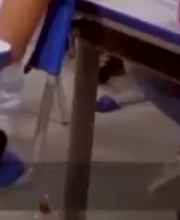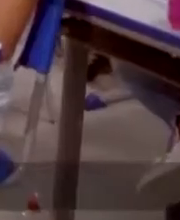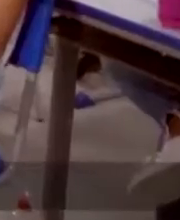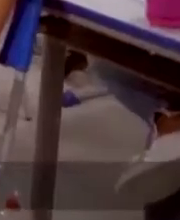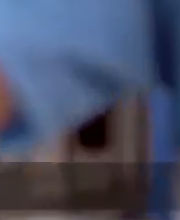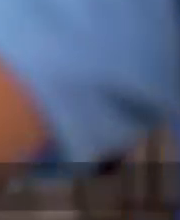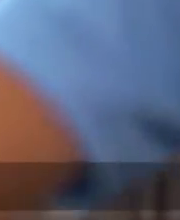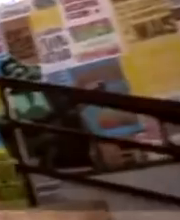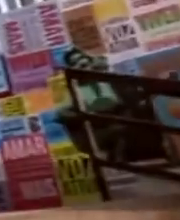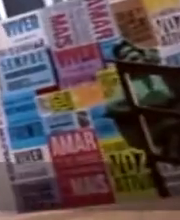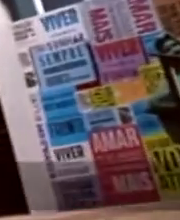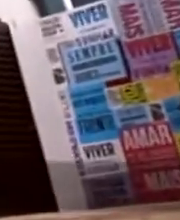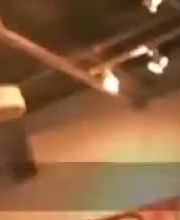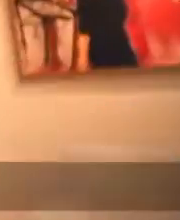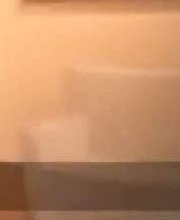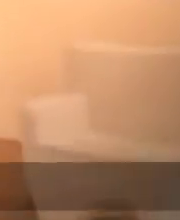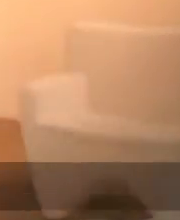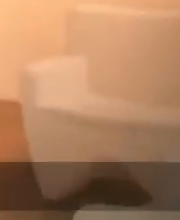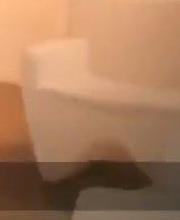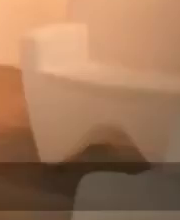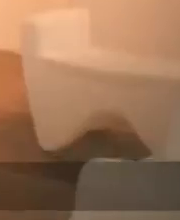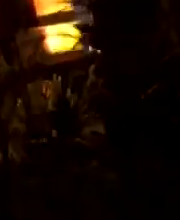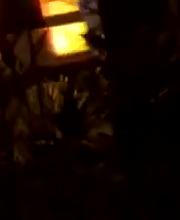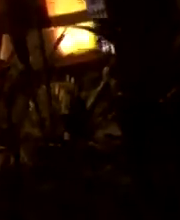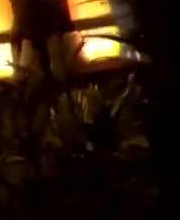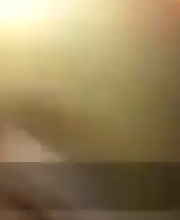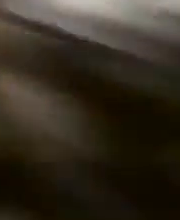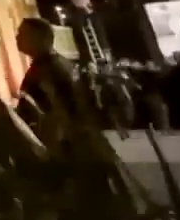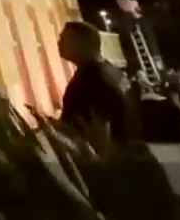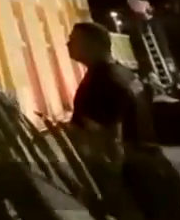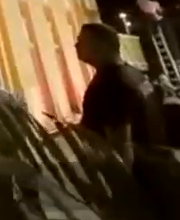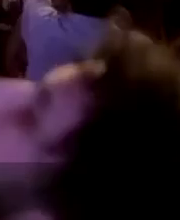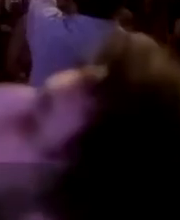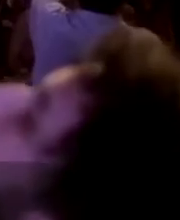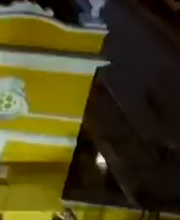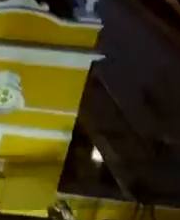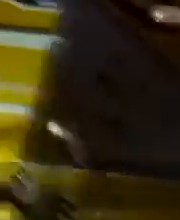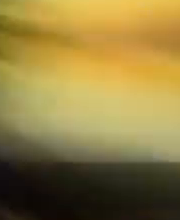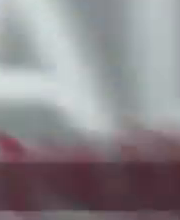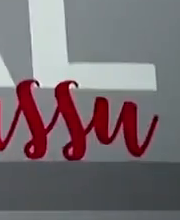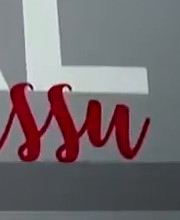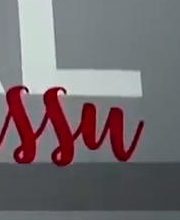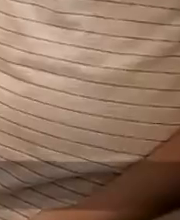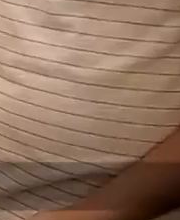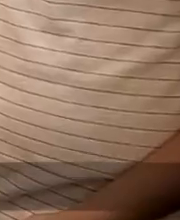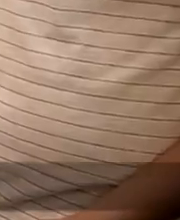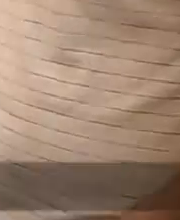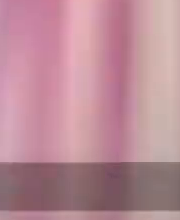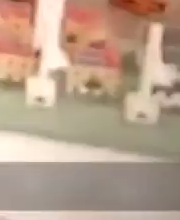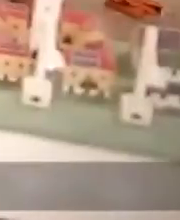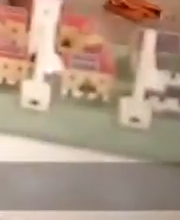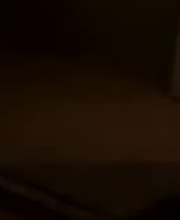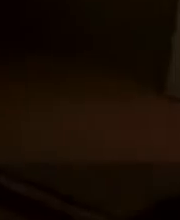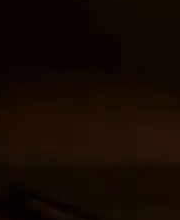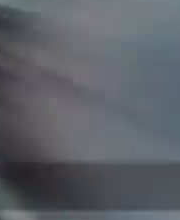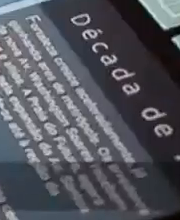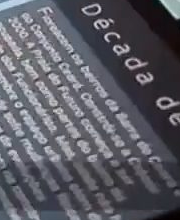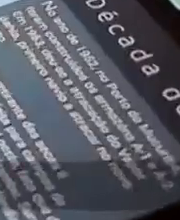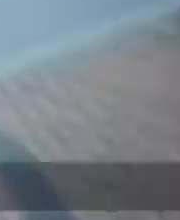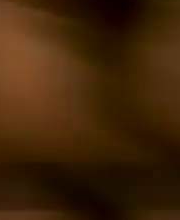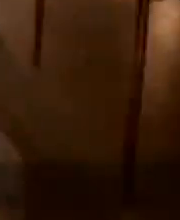Escolas modelo. Centros culturais. Teatro São José. Casas da cultura digital.